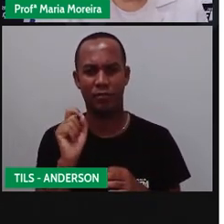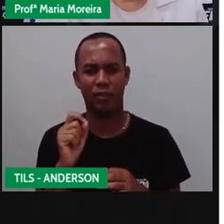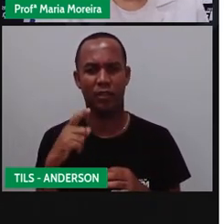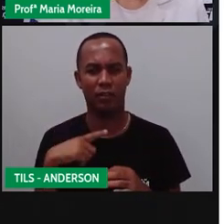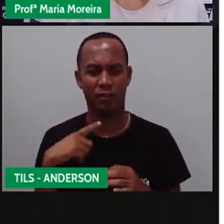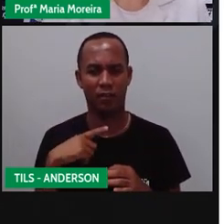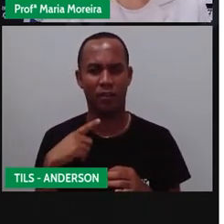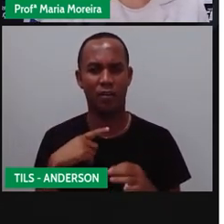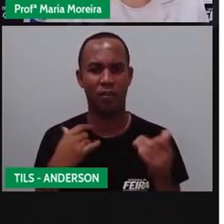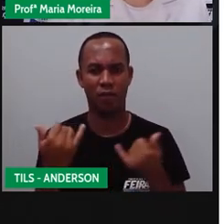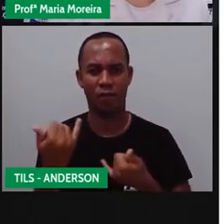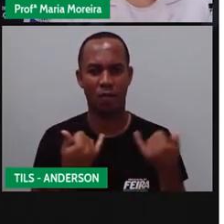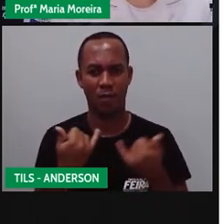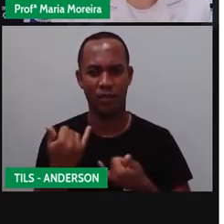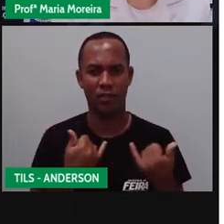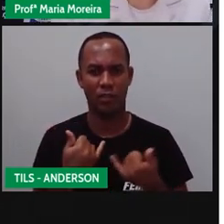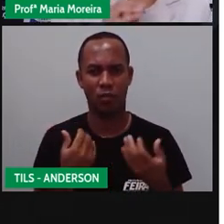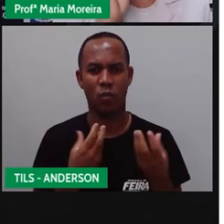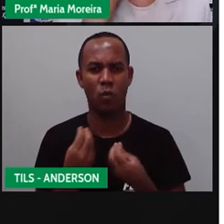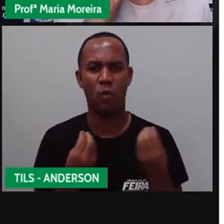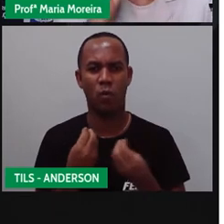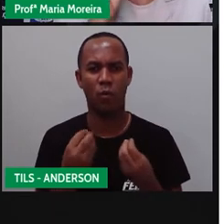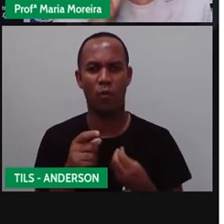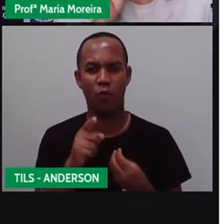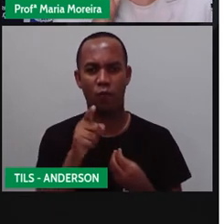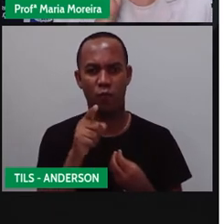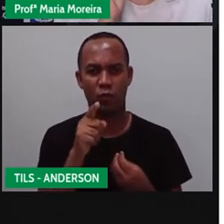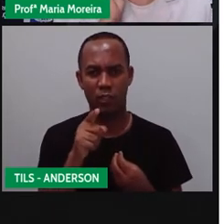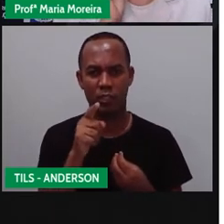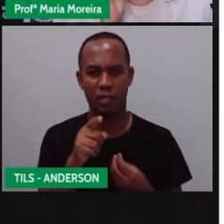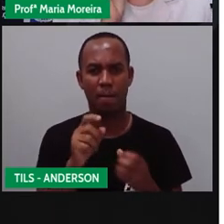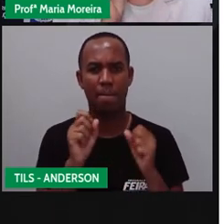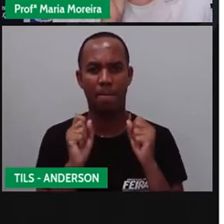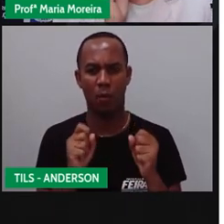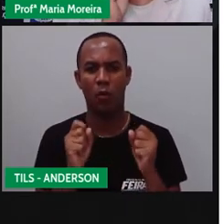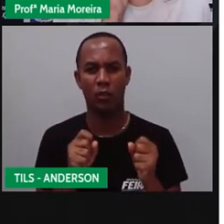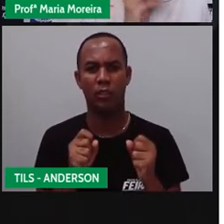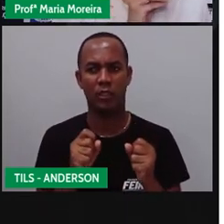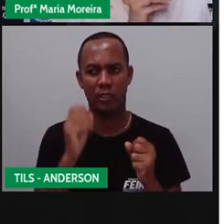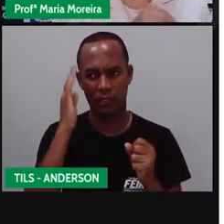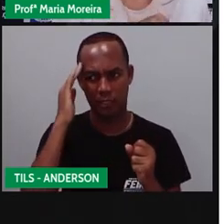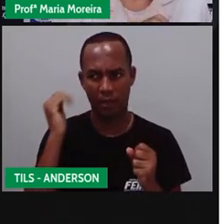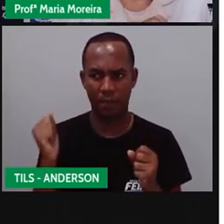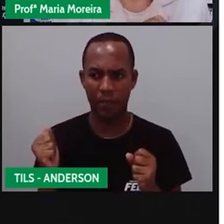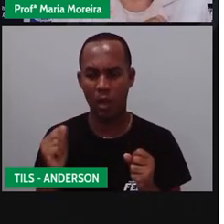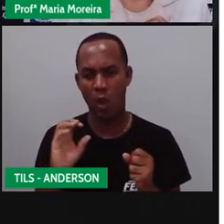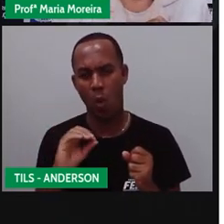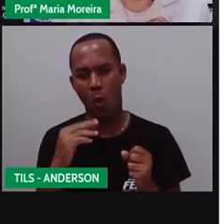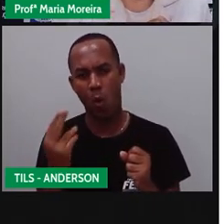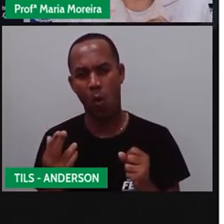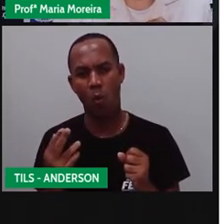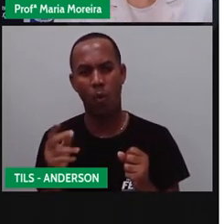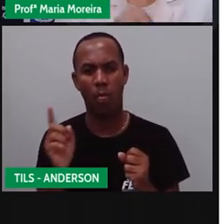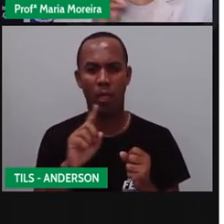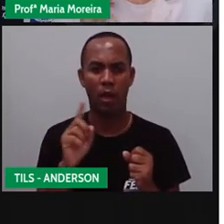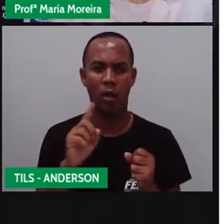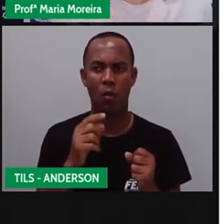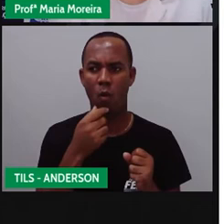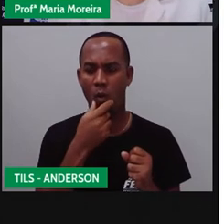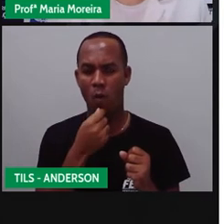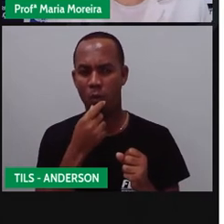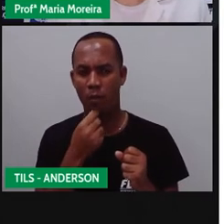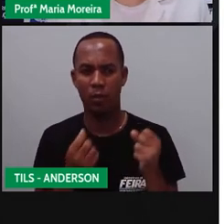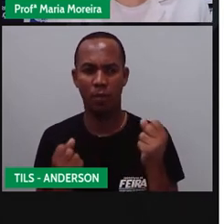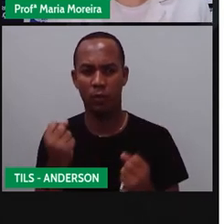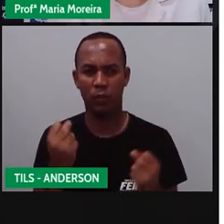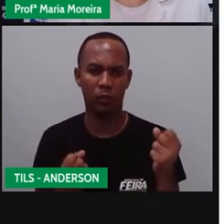mensagem. Mas como assim, Pró? Porque você pode não saber, mas o motorista do carro vai saber, o piloto